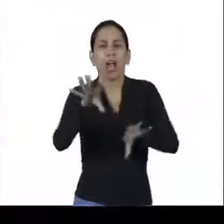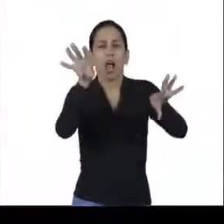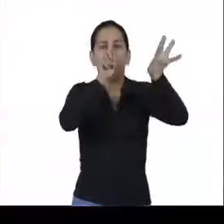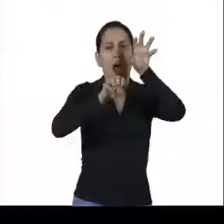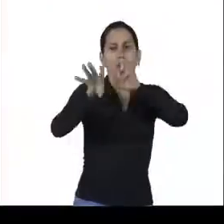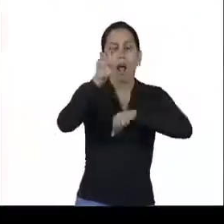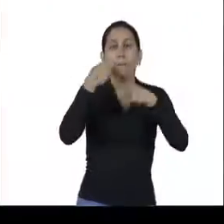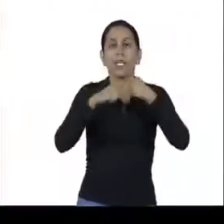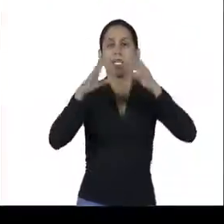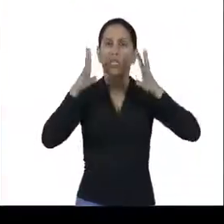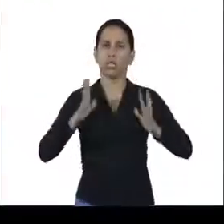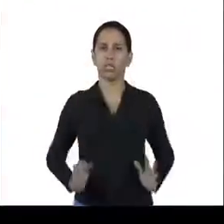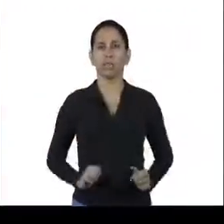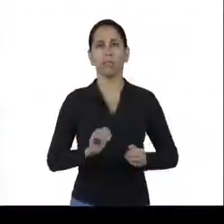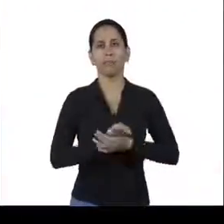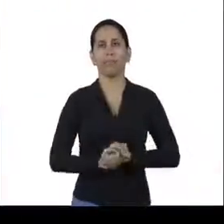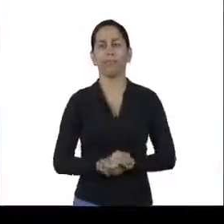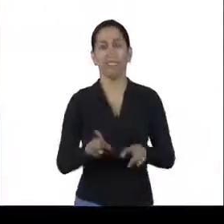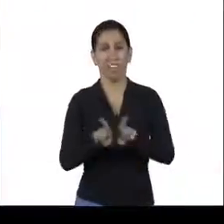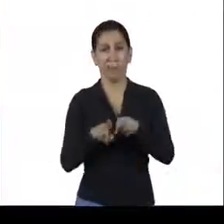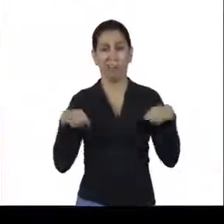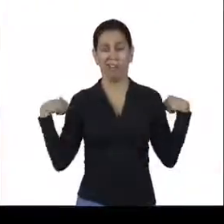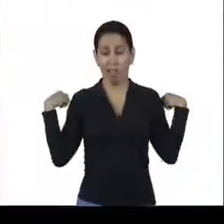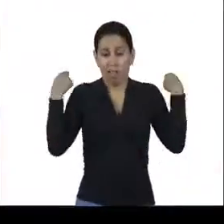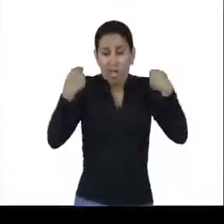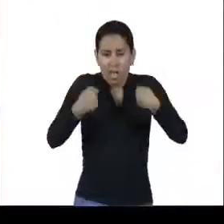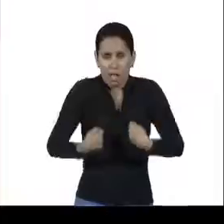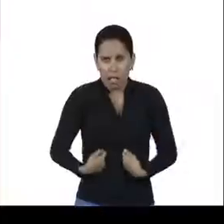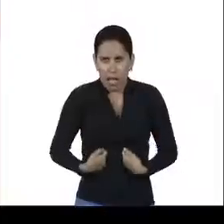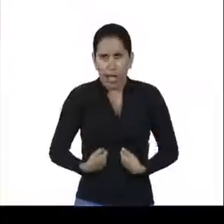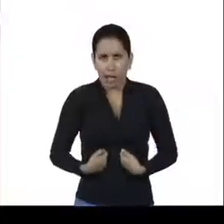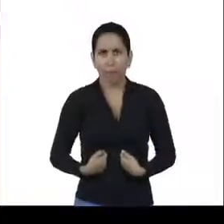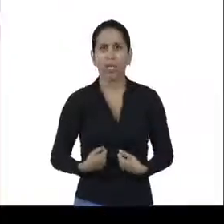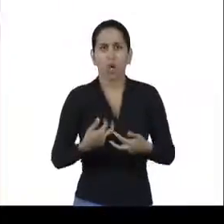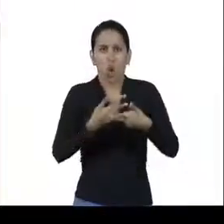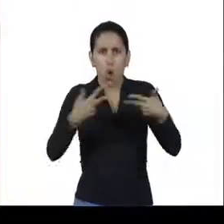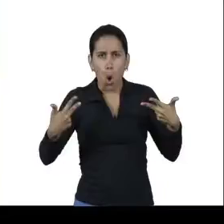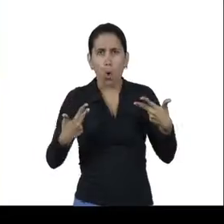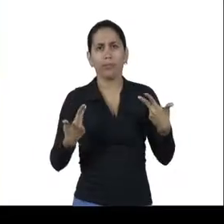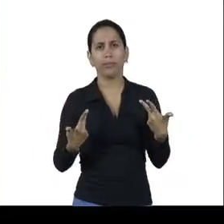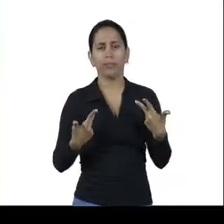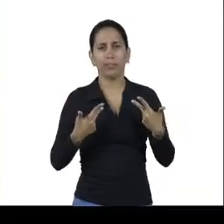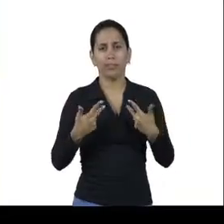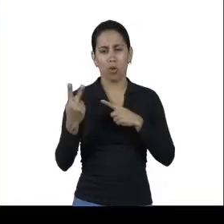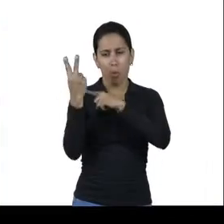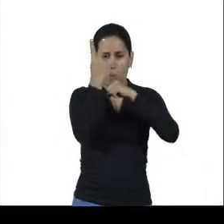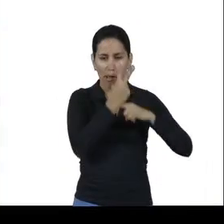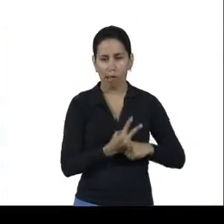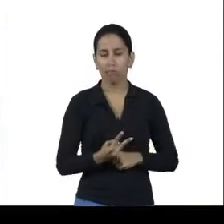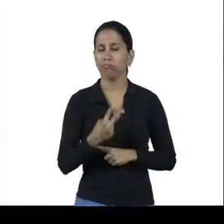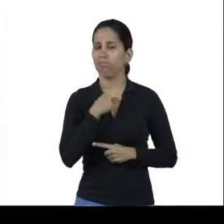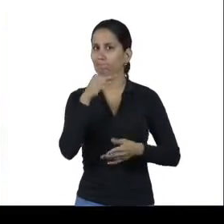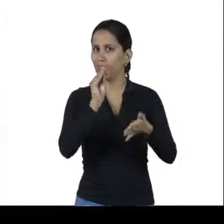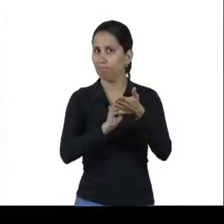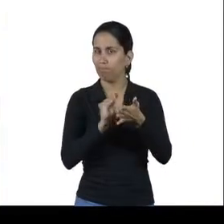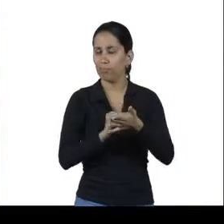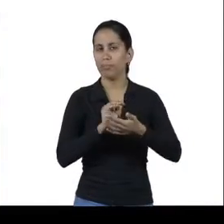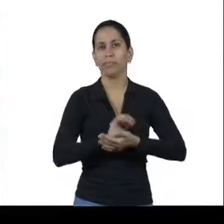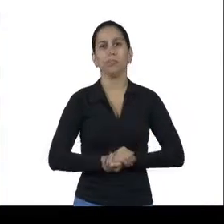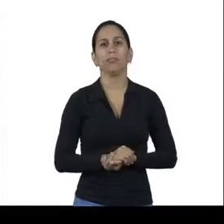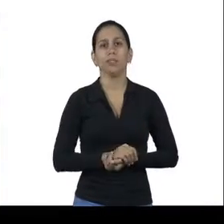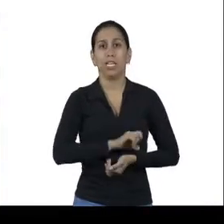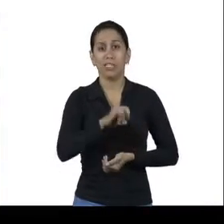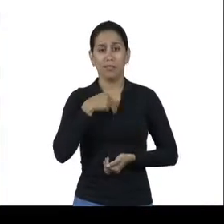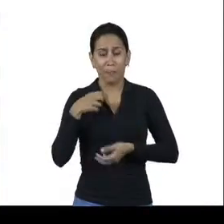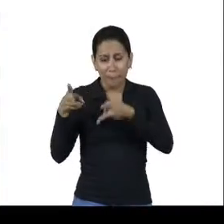jaquetas e capas também não podem faltar na proteção em algumas atividades na mina. E sempre que tiver qualquer problema, se perceber